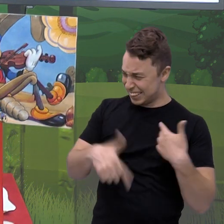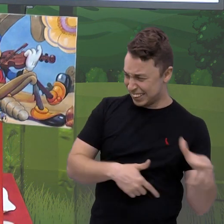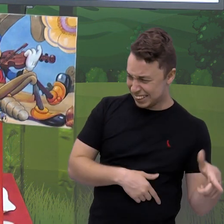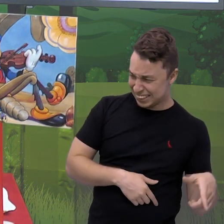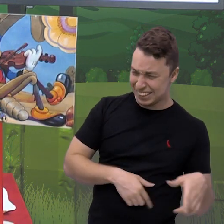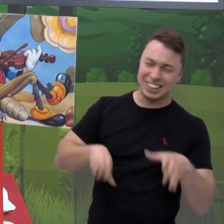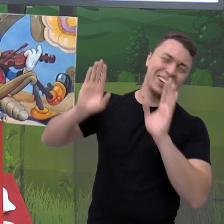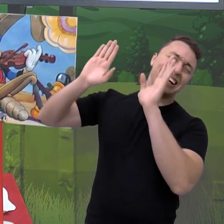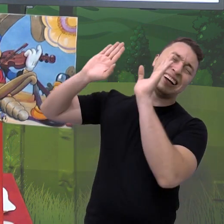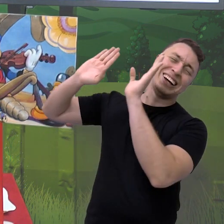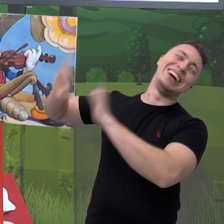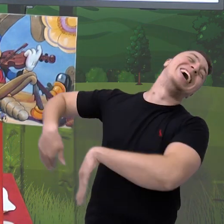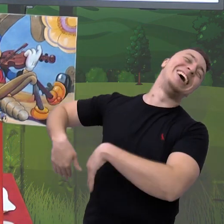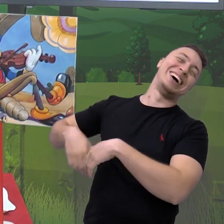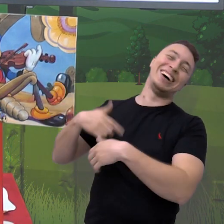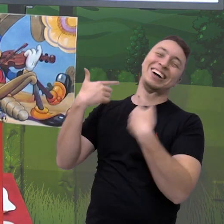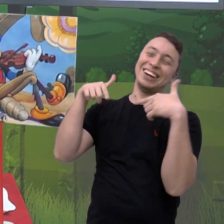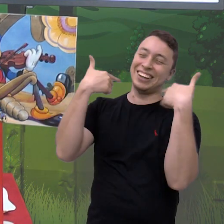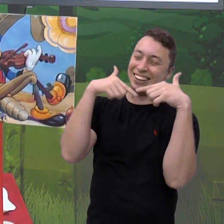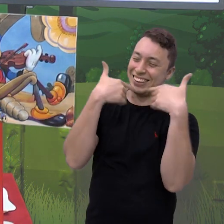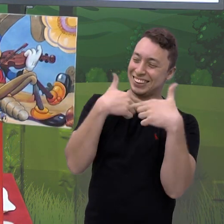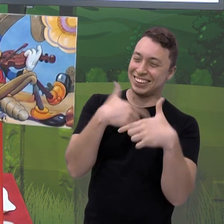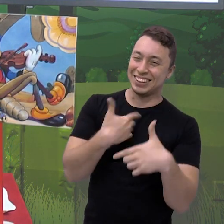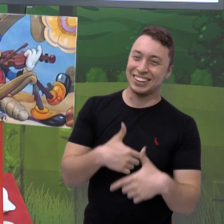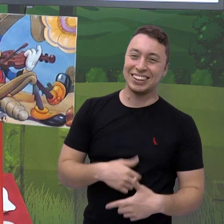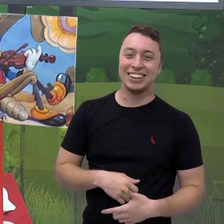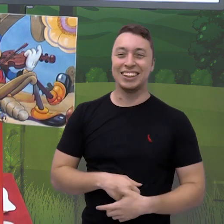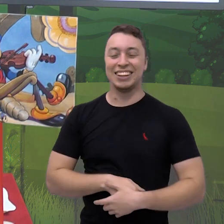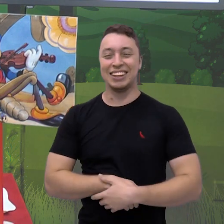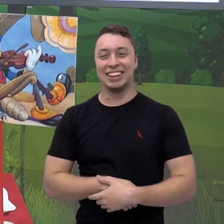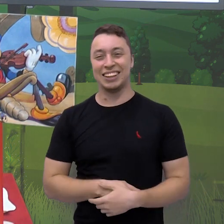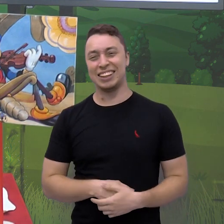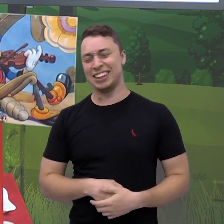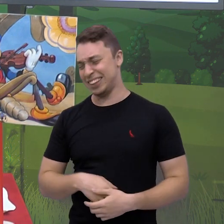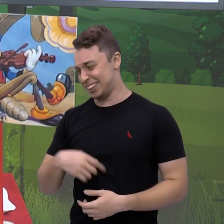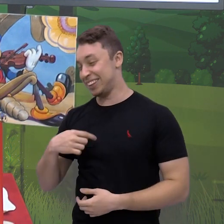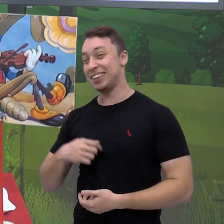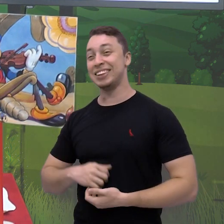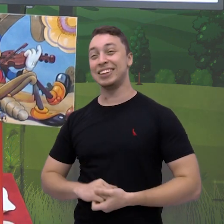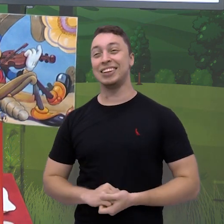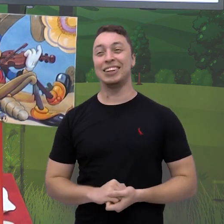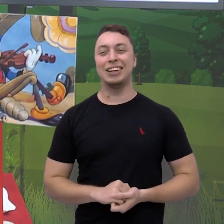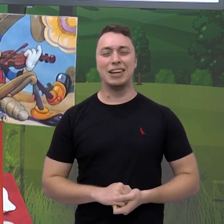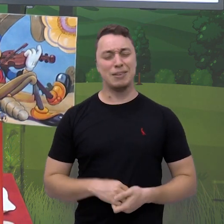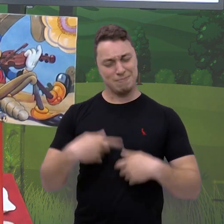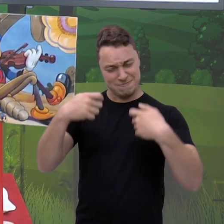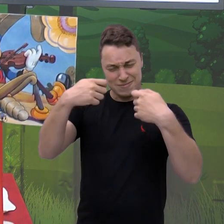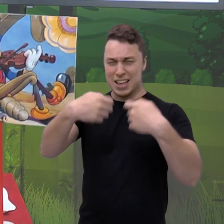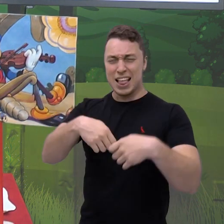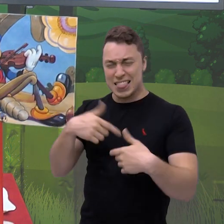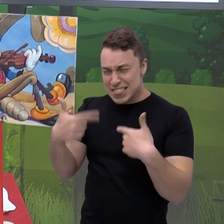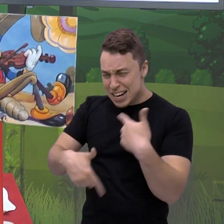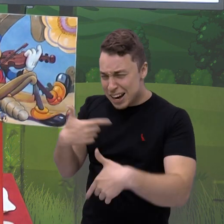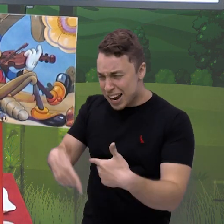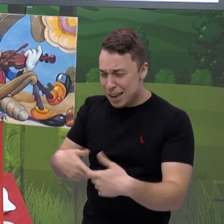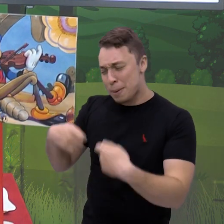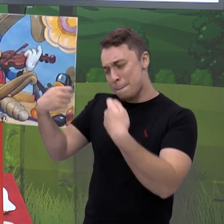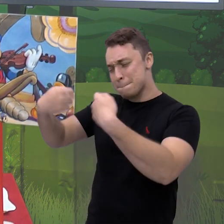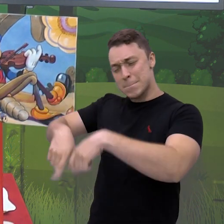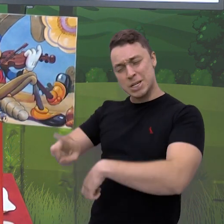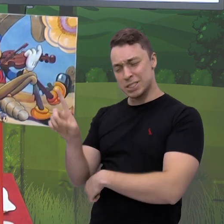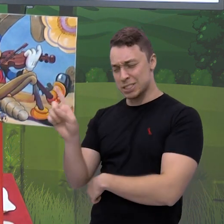deu uma risada bem grande assim, ó, na carinha da formiga e disse, não precisa trabalhar tanto